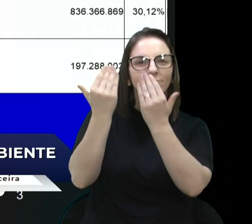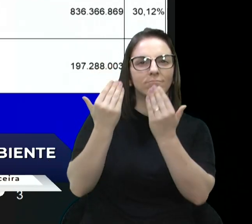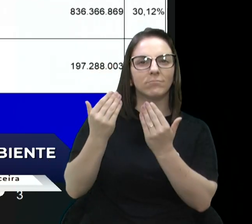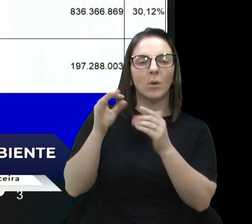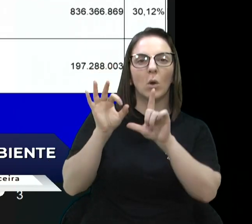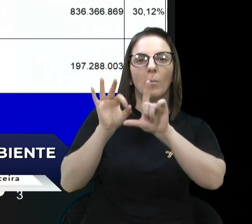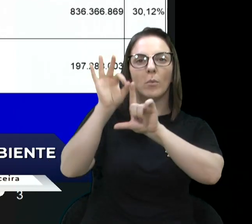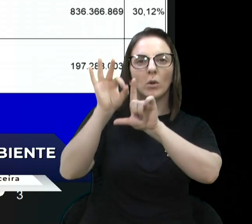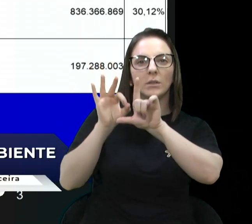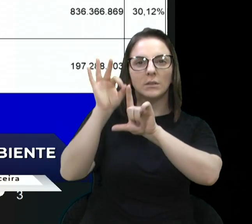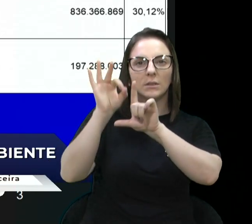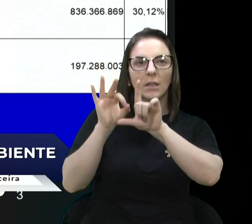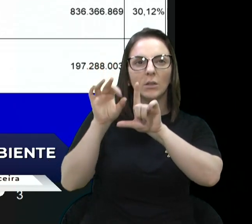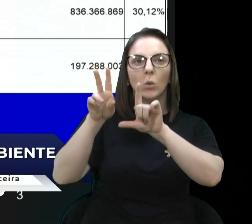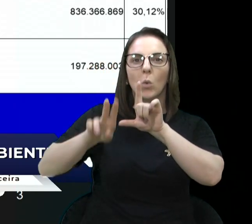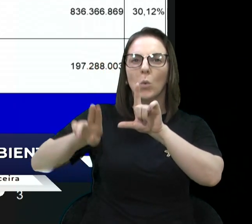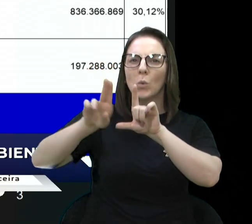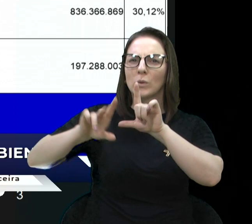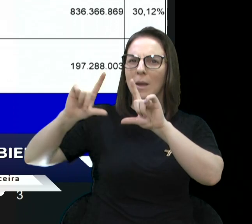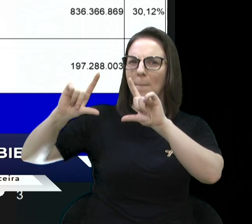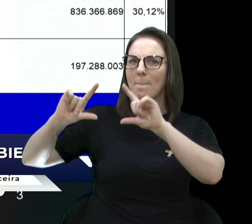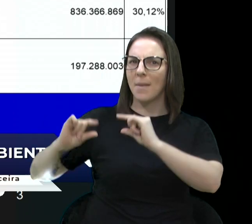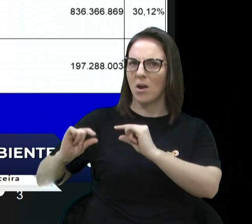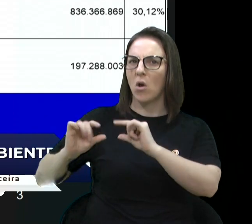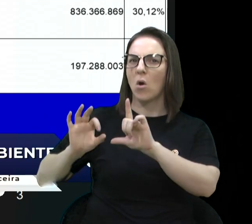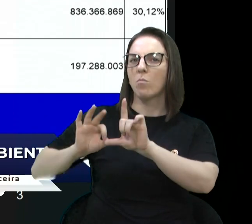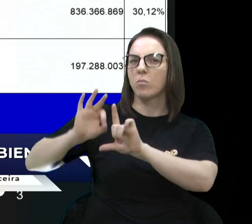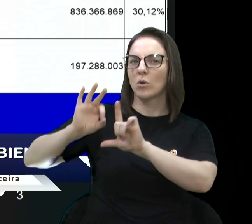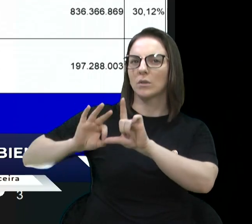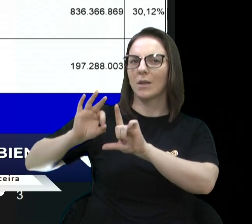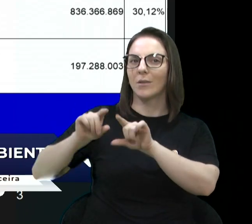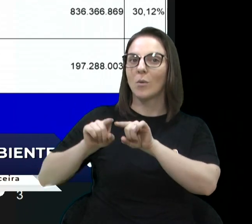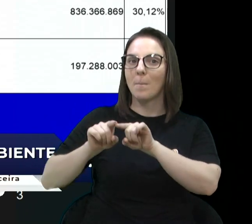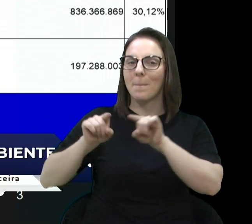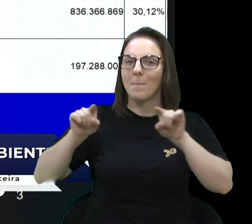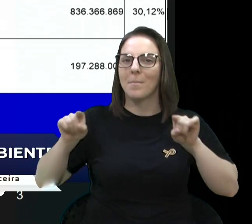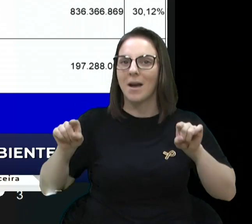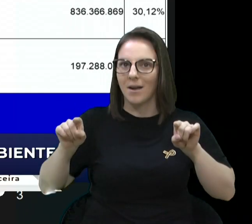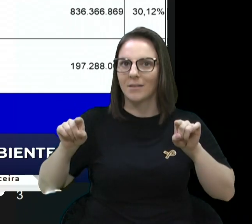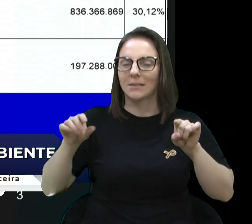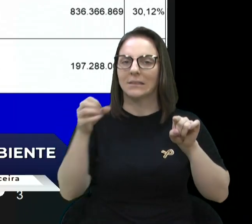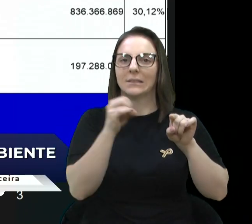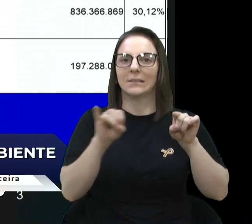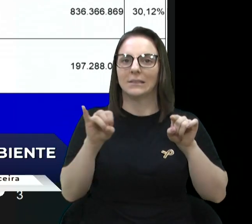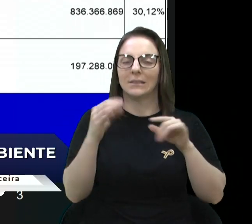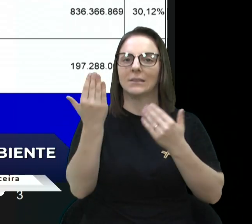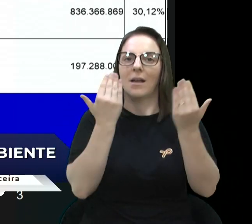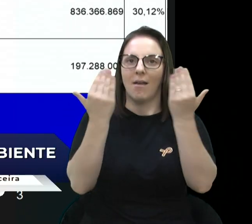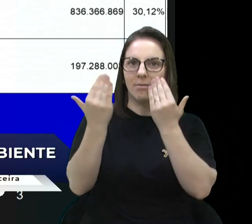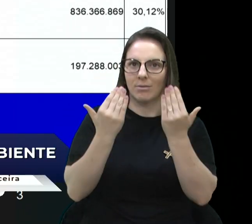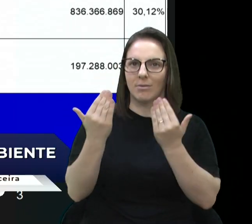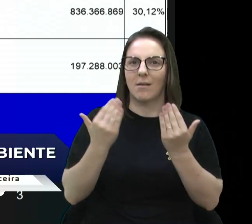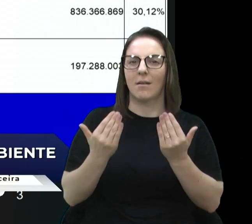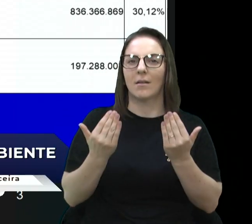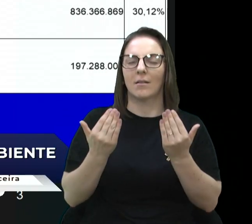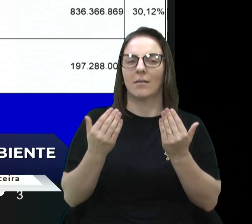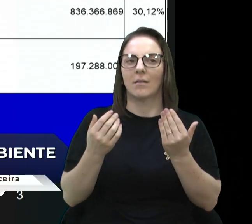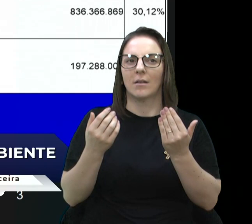aplicado um percentual menor. Só que se for analisarmos